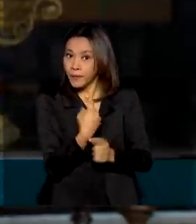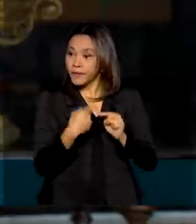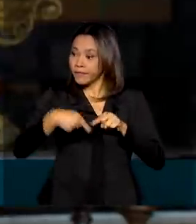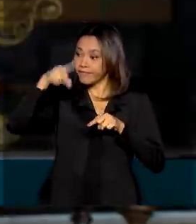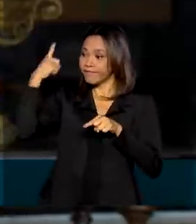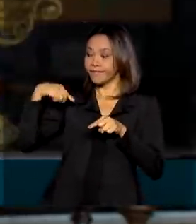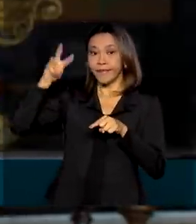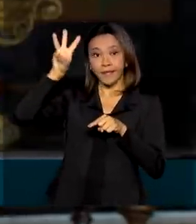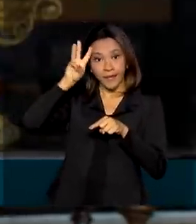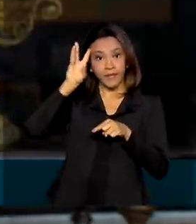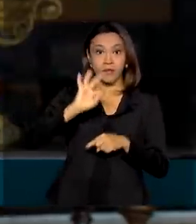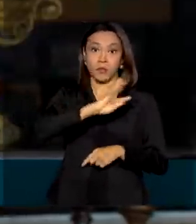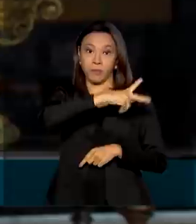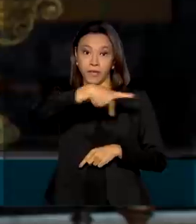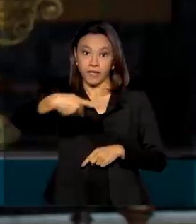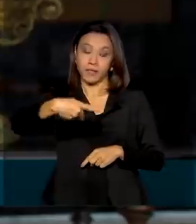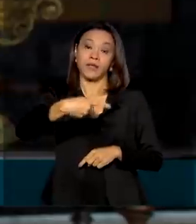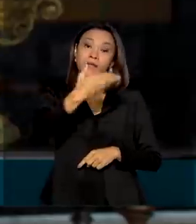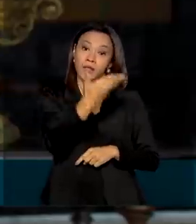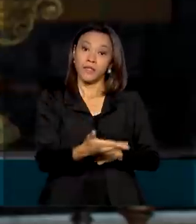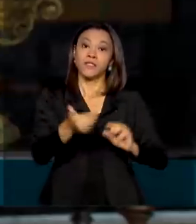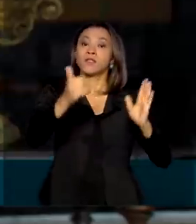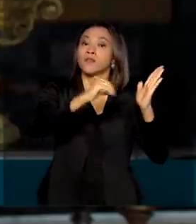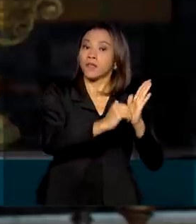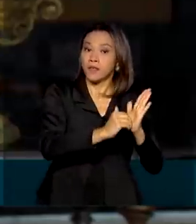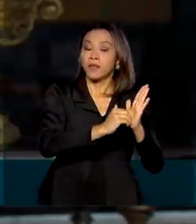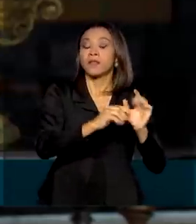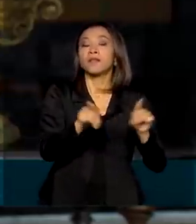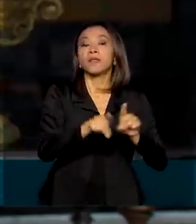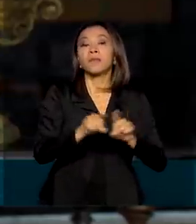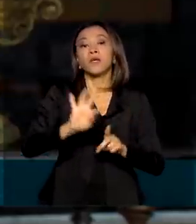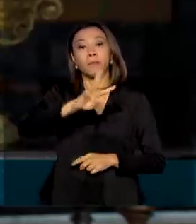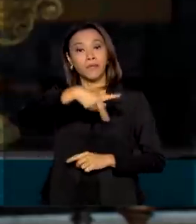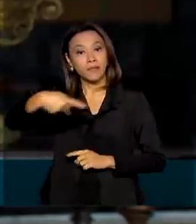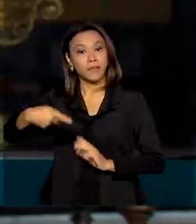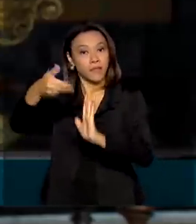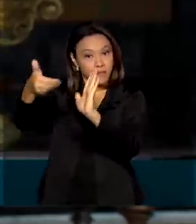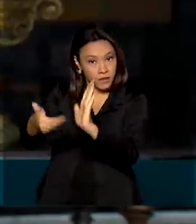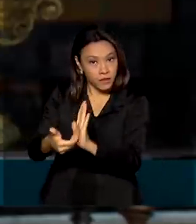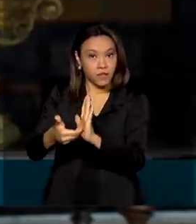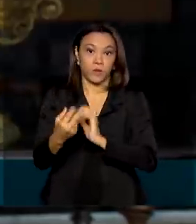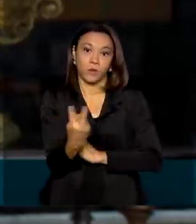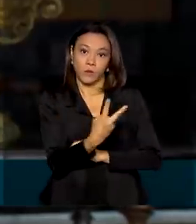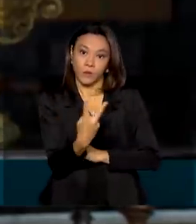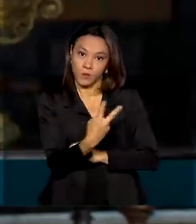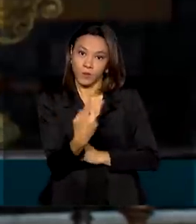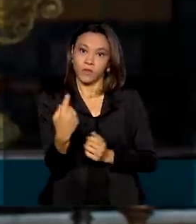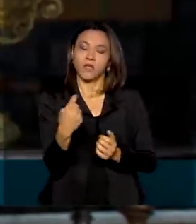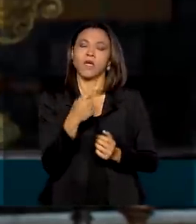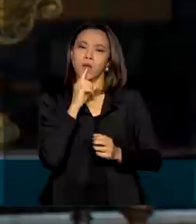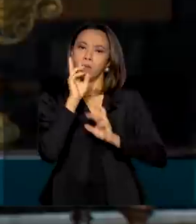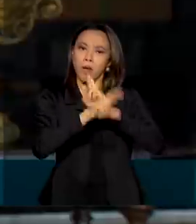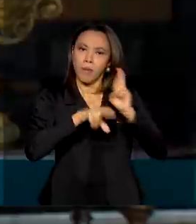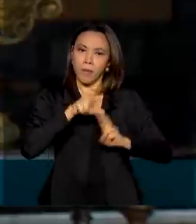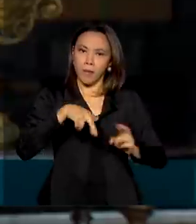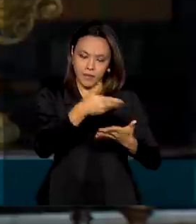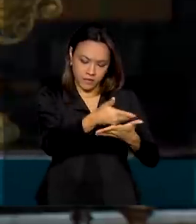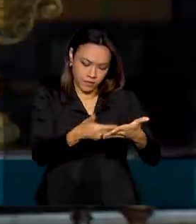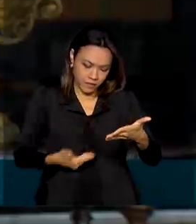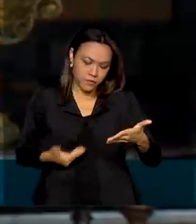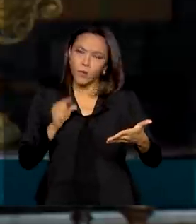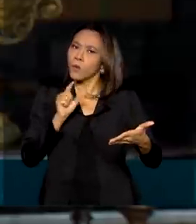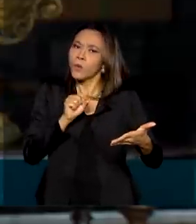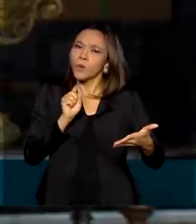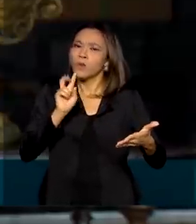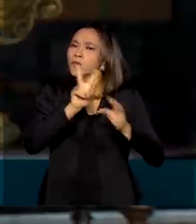presidentes do Senado, Rodrigo Pacheco, e o presidente da Câmara, dos deputados, Arthur Lira. Esse